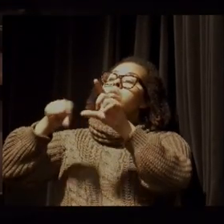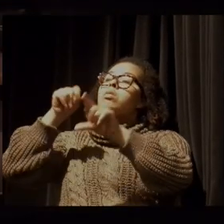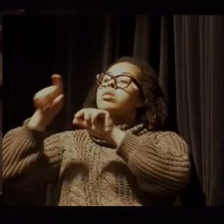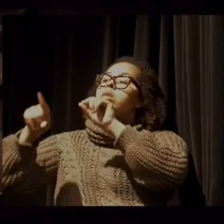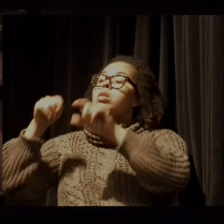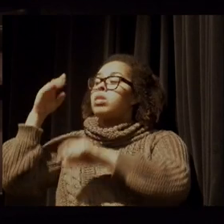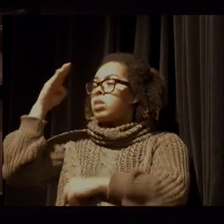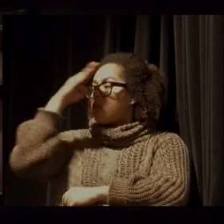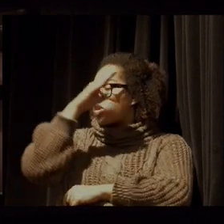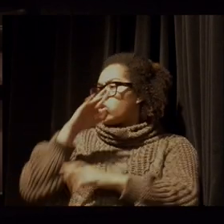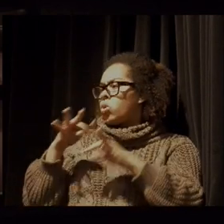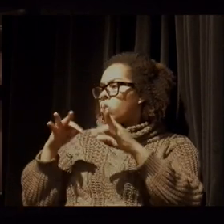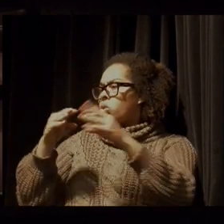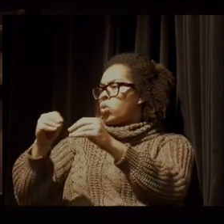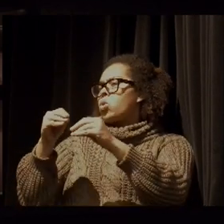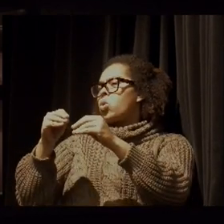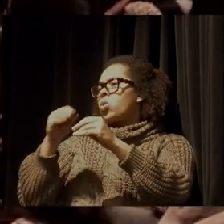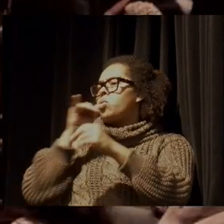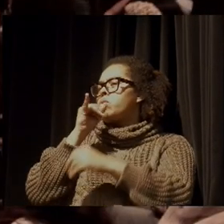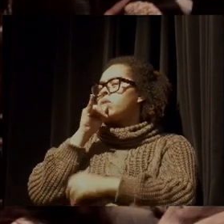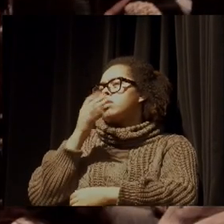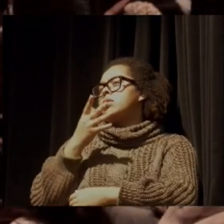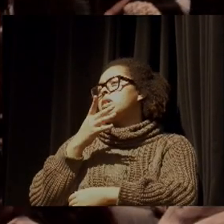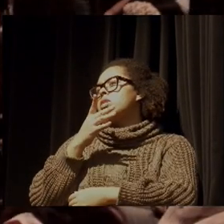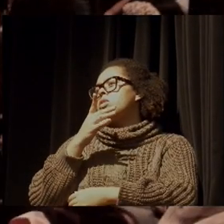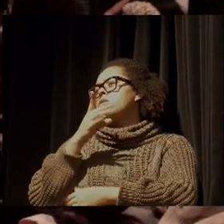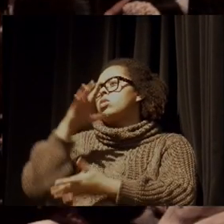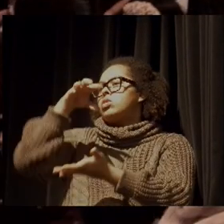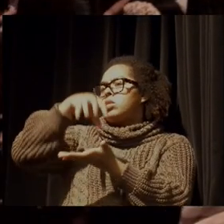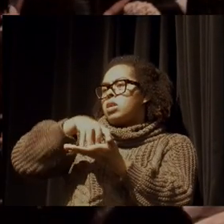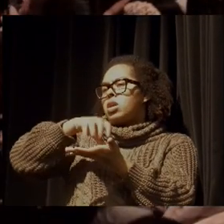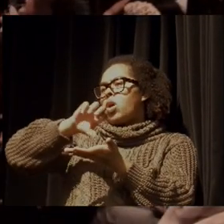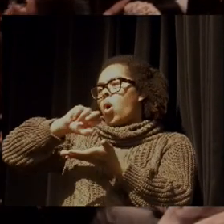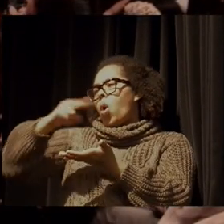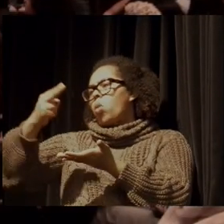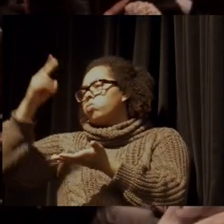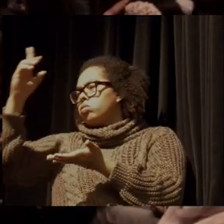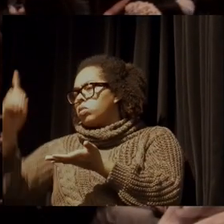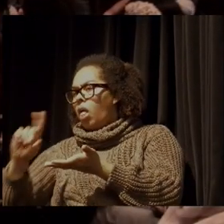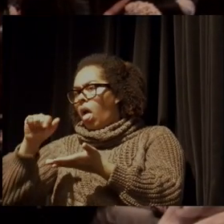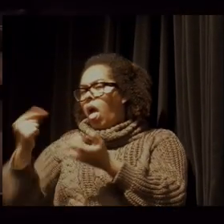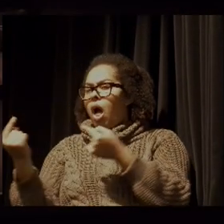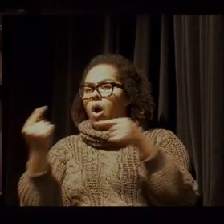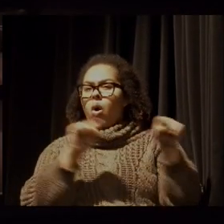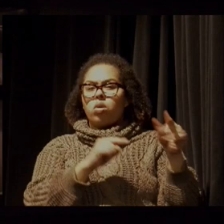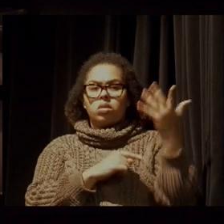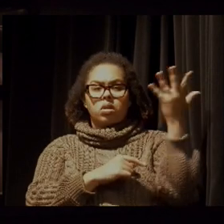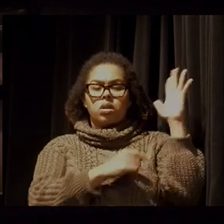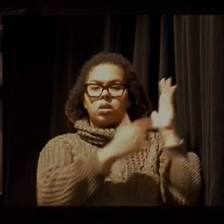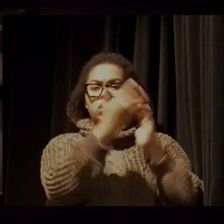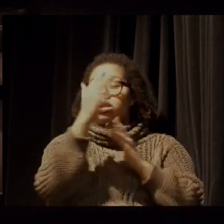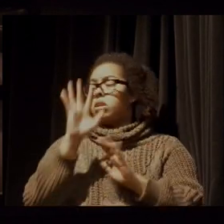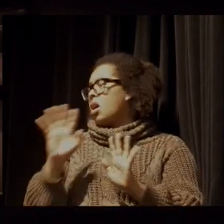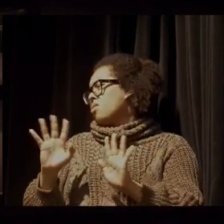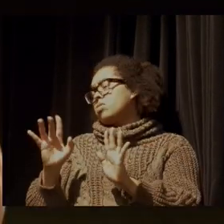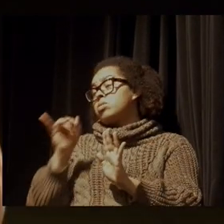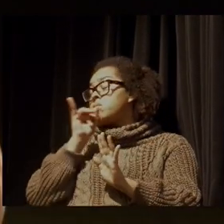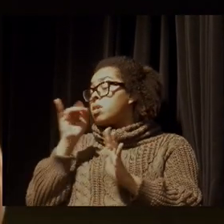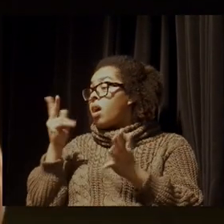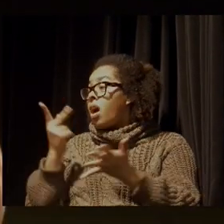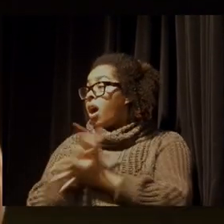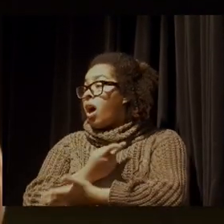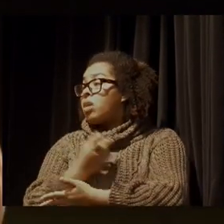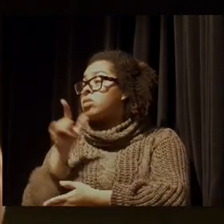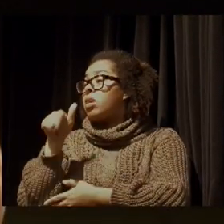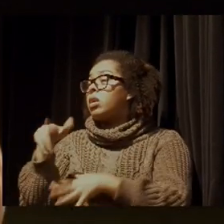acho que todo deputado de centro, deputado de direita, contra o meio ambiente. Eu acho que esse é um equívoco de trabalhar no